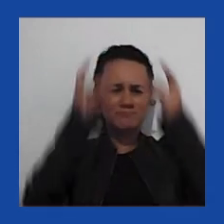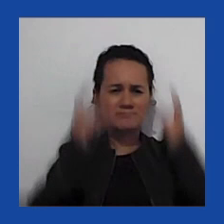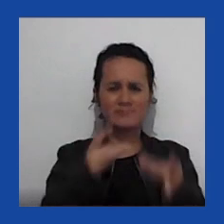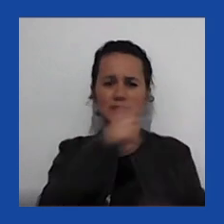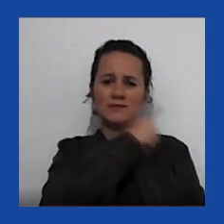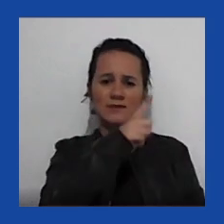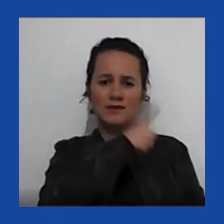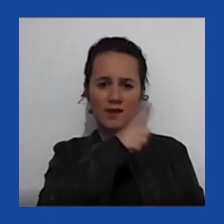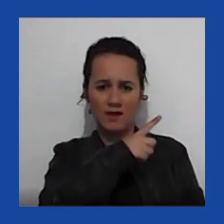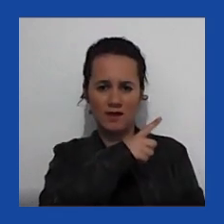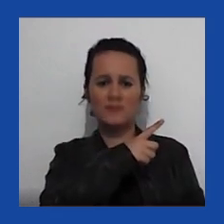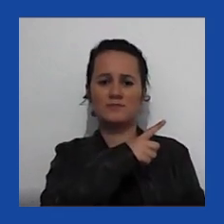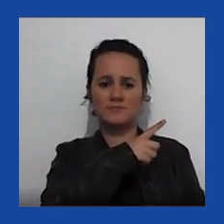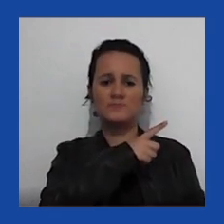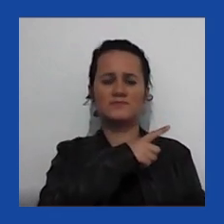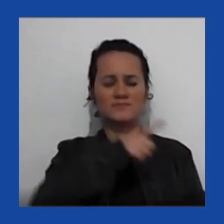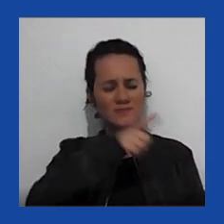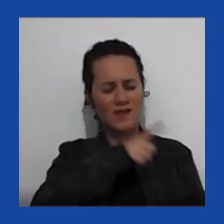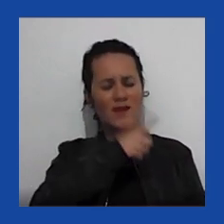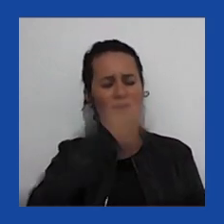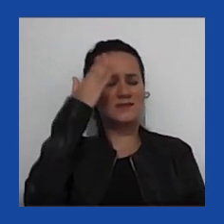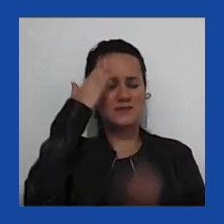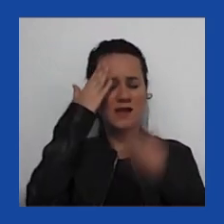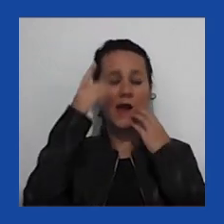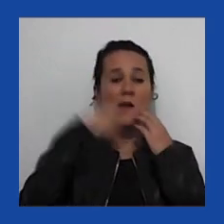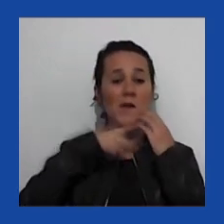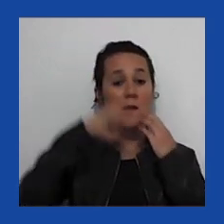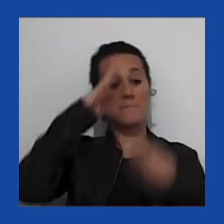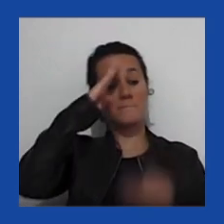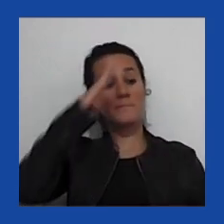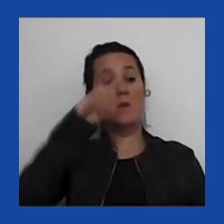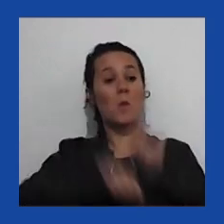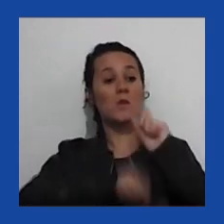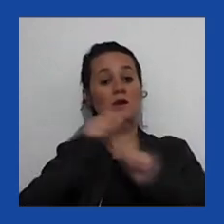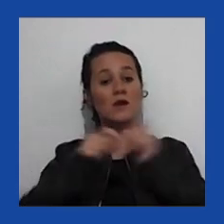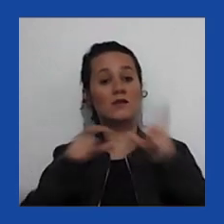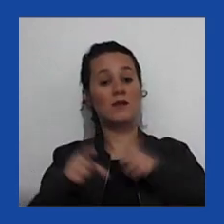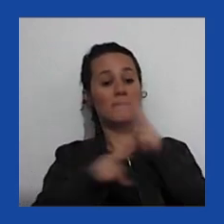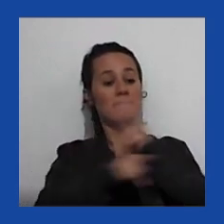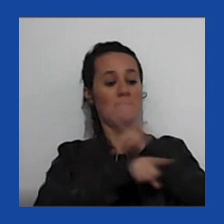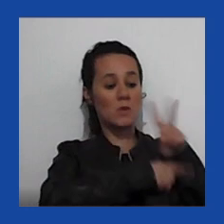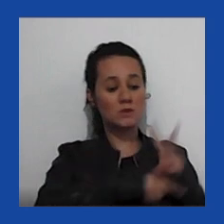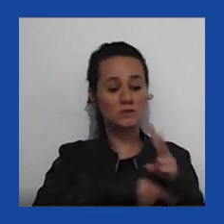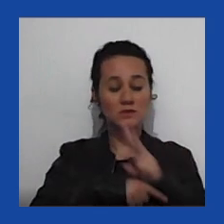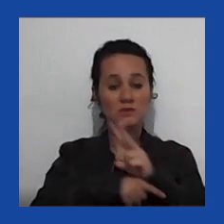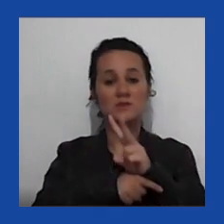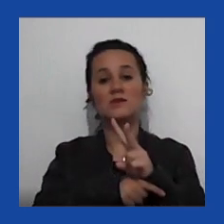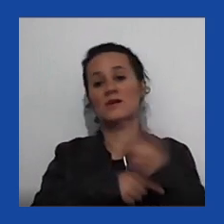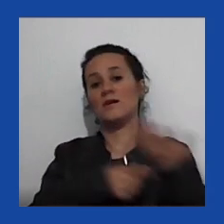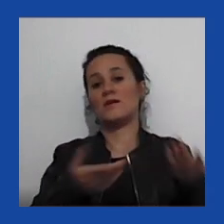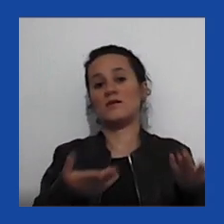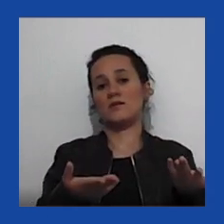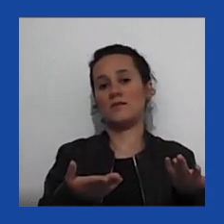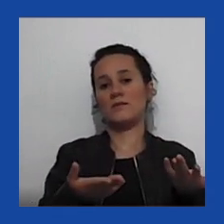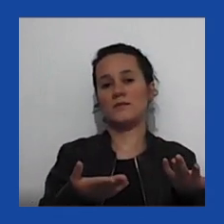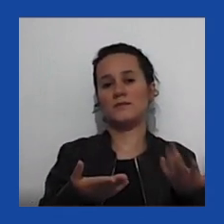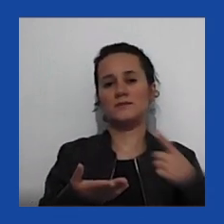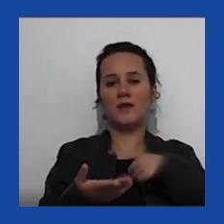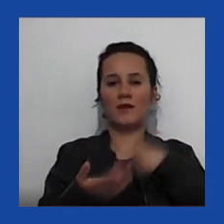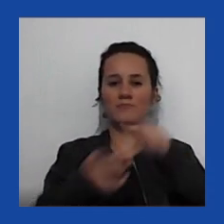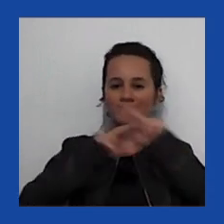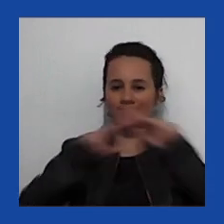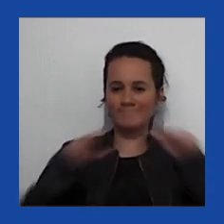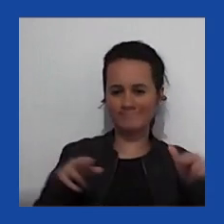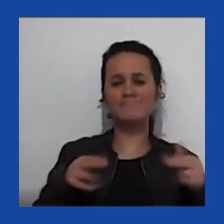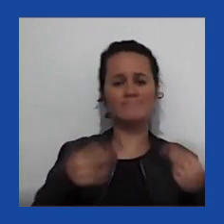maioria, mas também tem o princípio da proteção aos direitos das minorias, como o grande